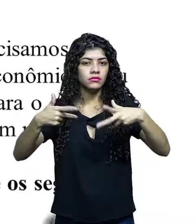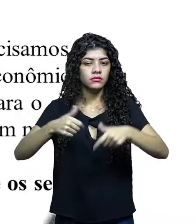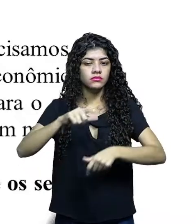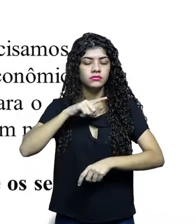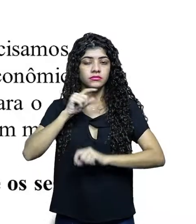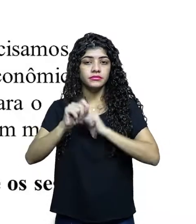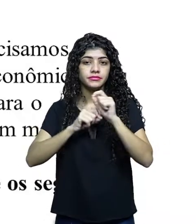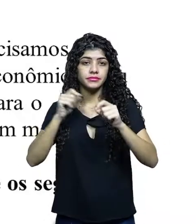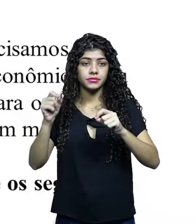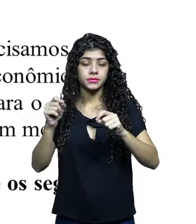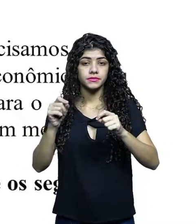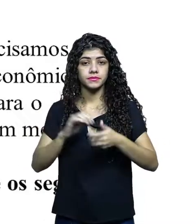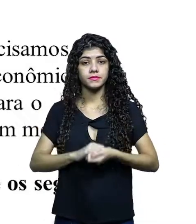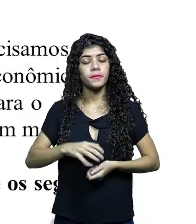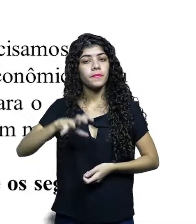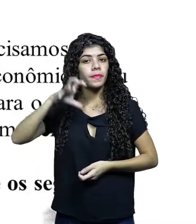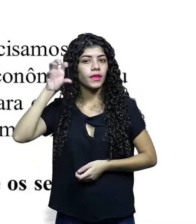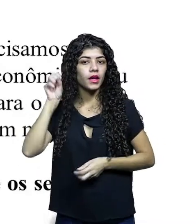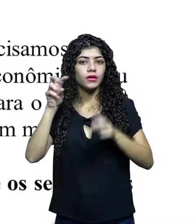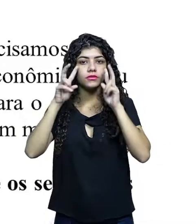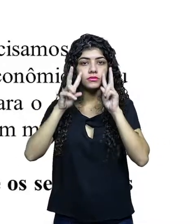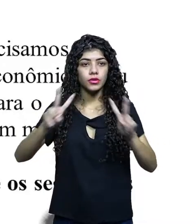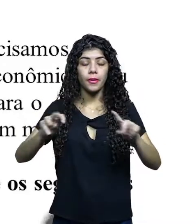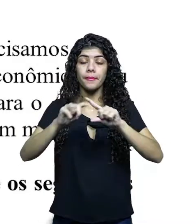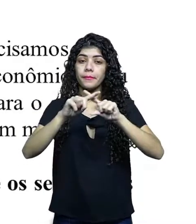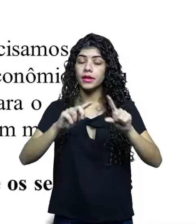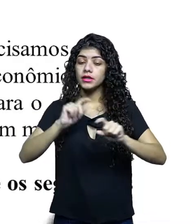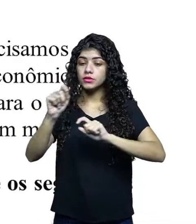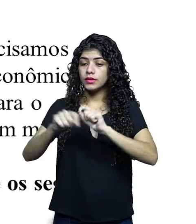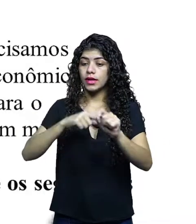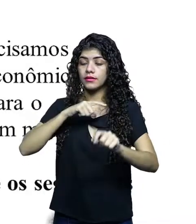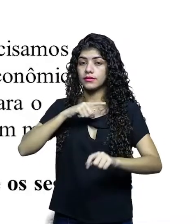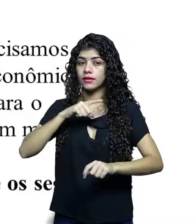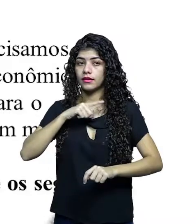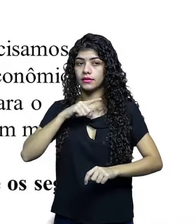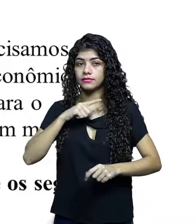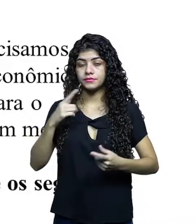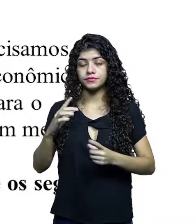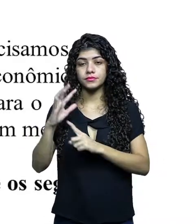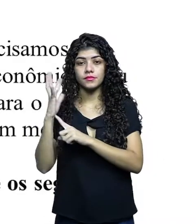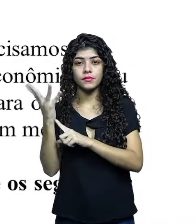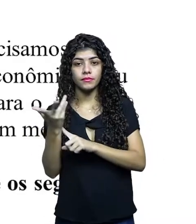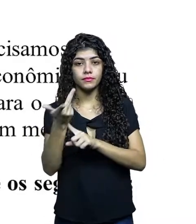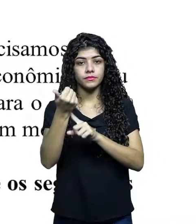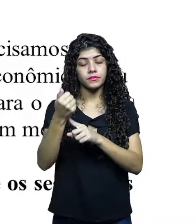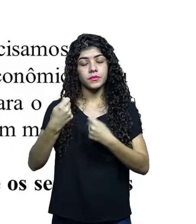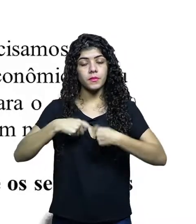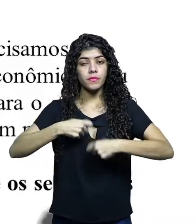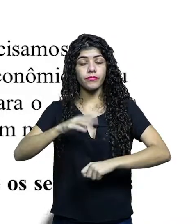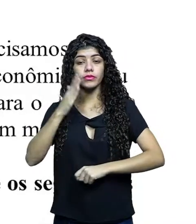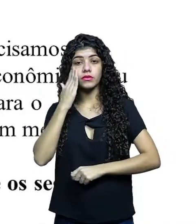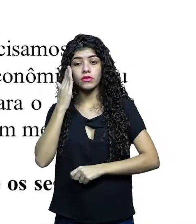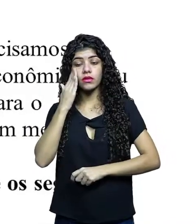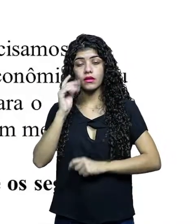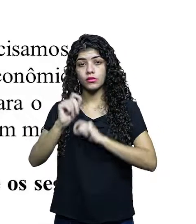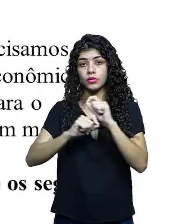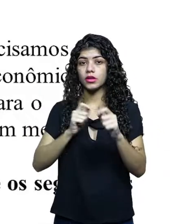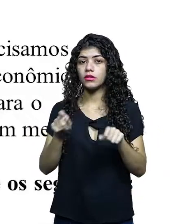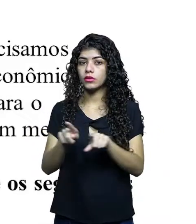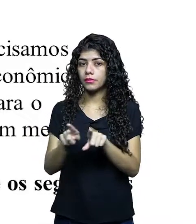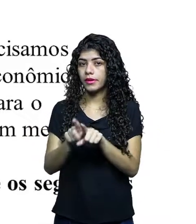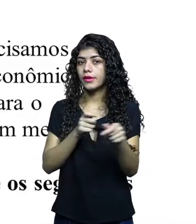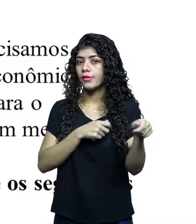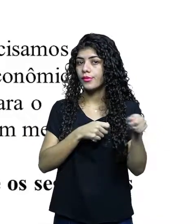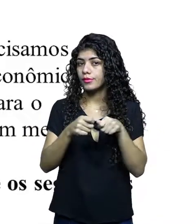Todos eles formam o que chamamos de audiovisual. Mas para além da arte e do entretenimento, precisamos compreender o audiovisual em seus